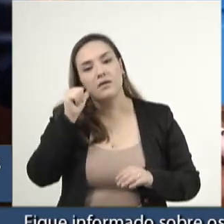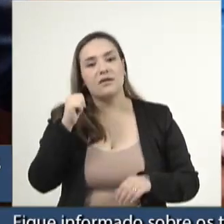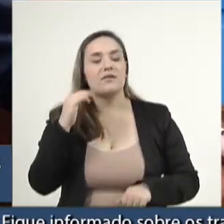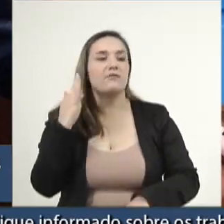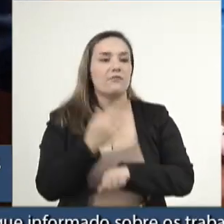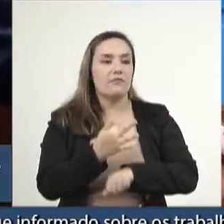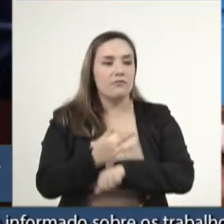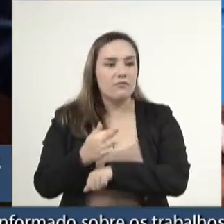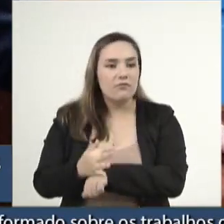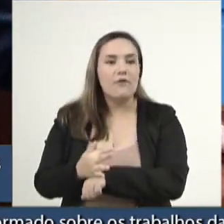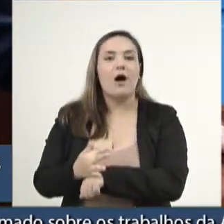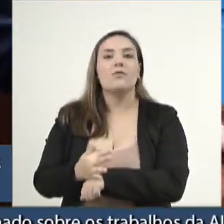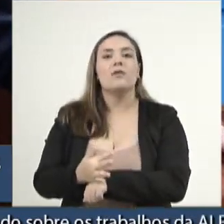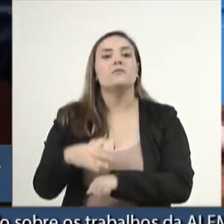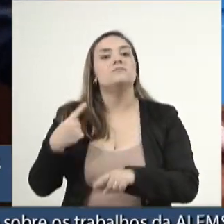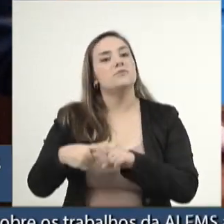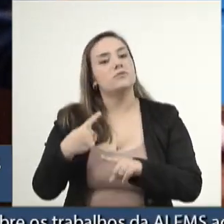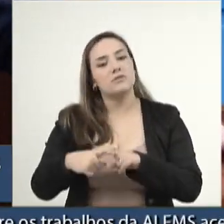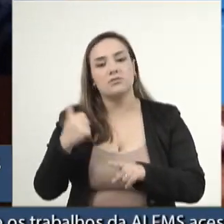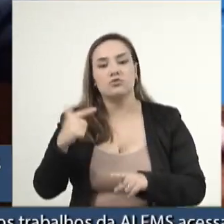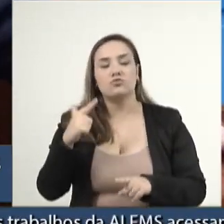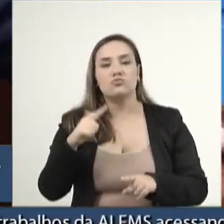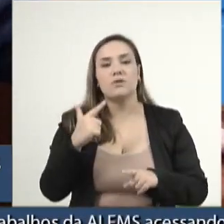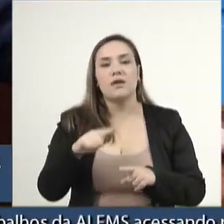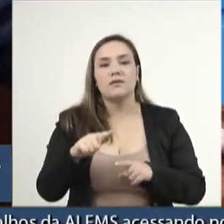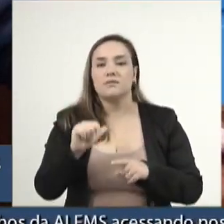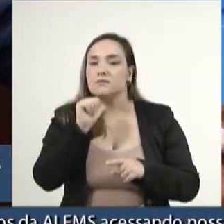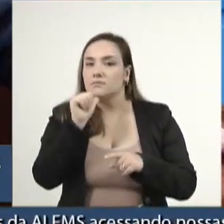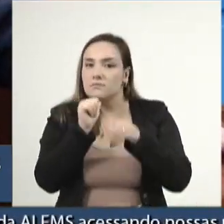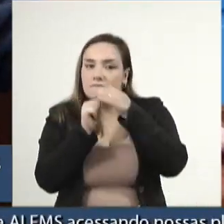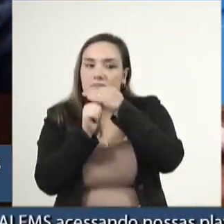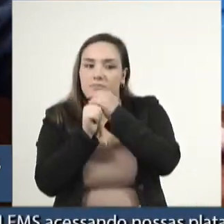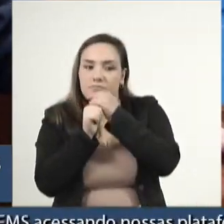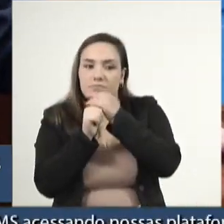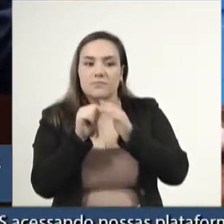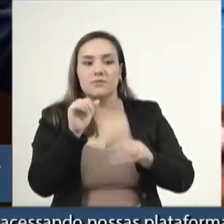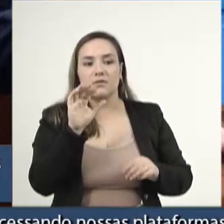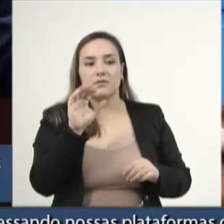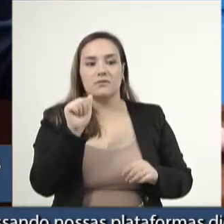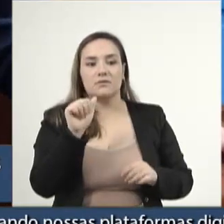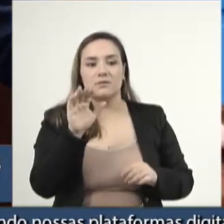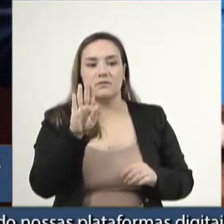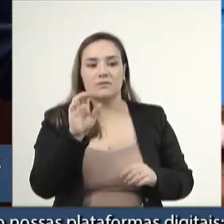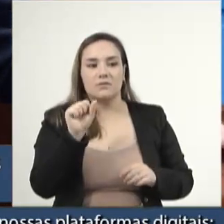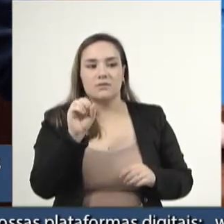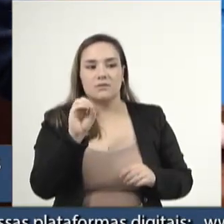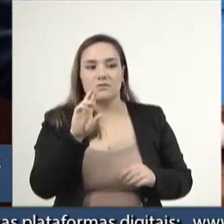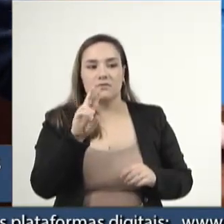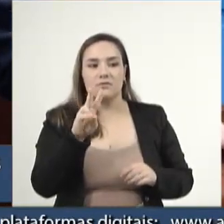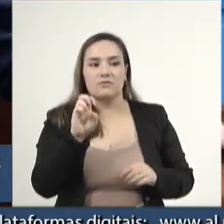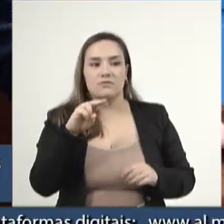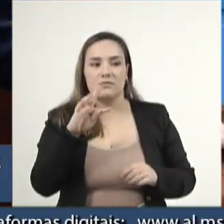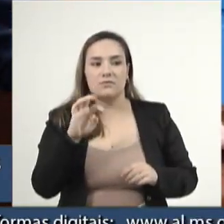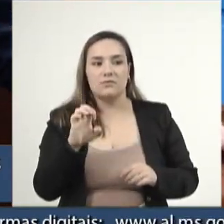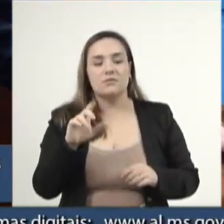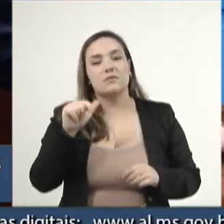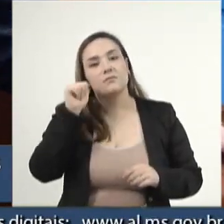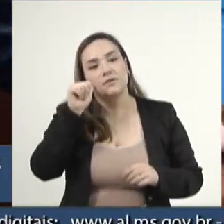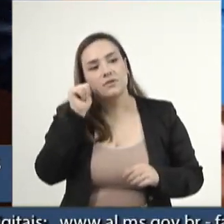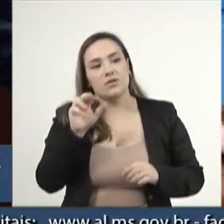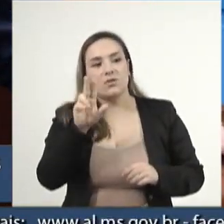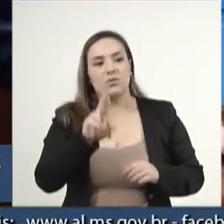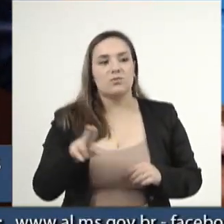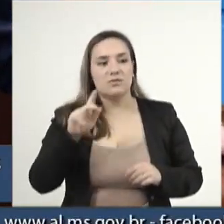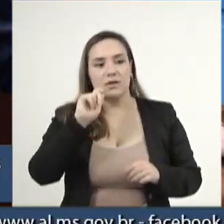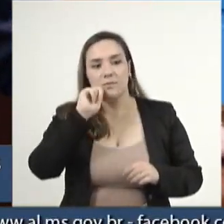aulas durante o ano por não ter absorvente, meninas que utilizam miolo de pão quando estão menstruadas.